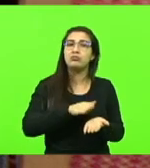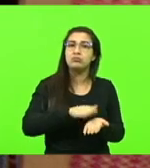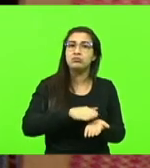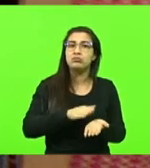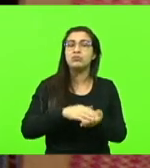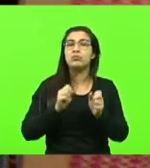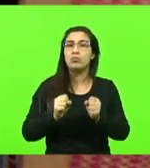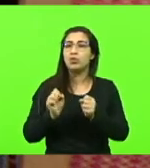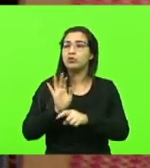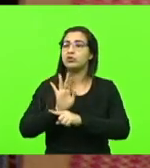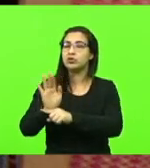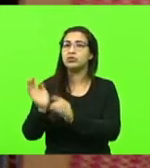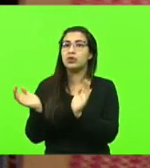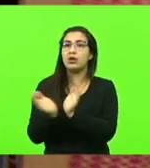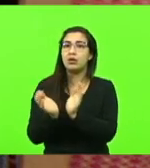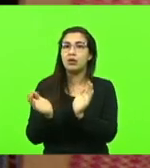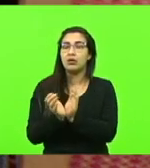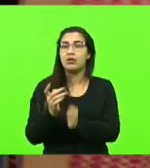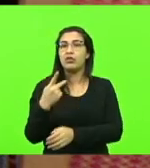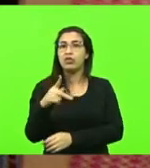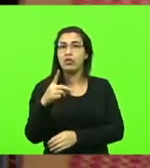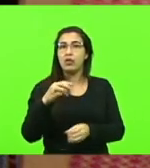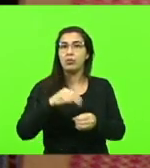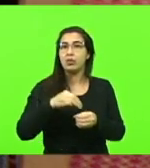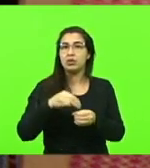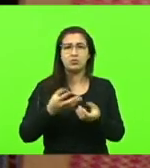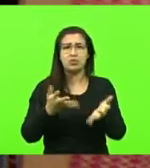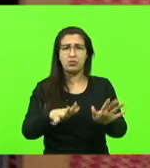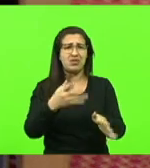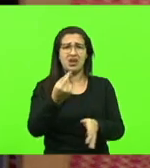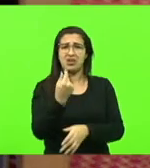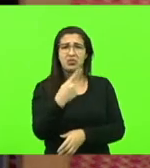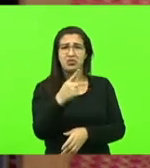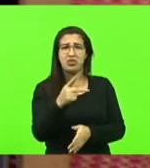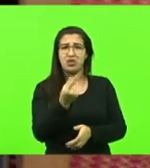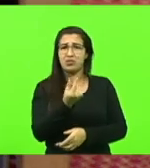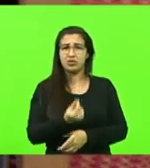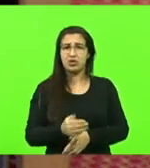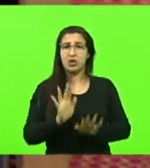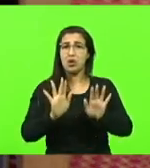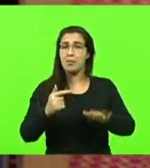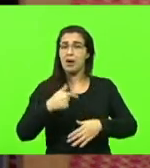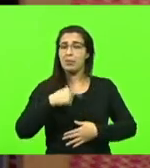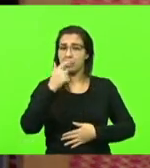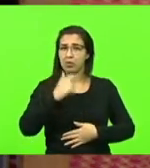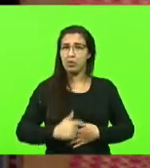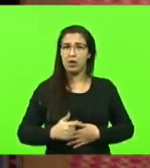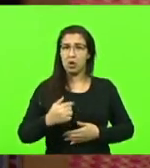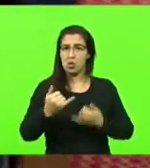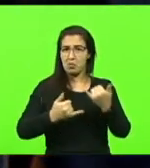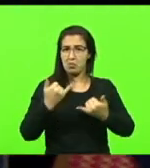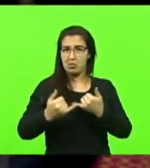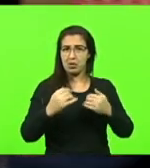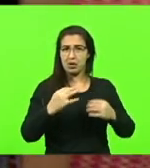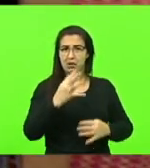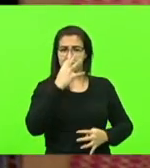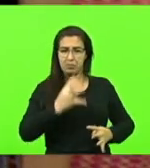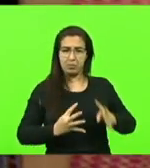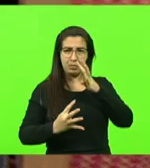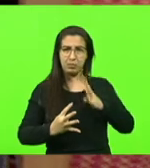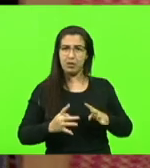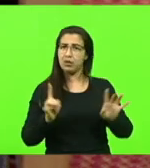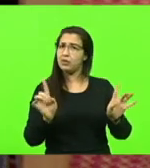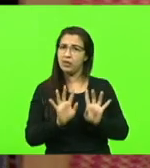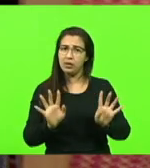pai do teu município, porque eu não quero teu dinheiro, mas com a minha honra ninguém brinca. Então, eu acho que